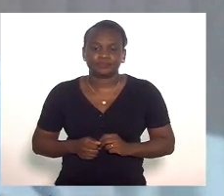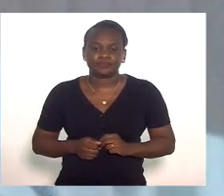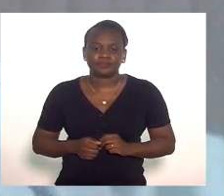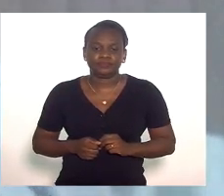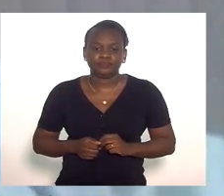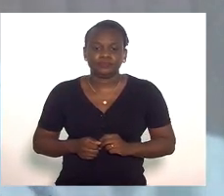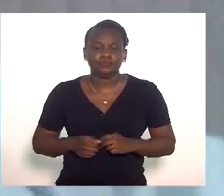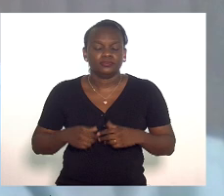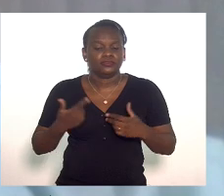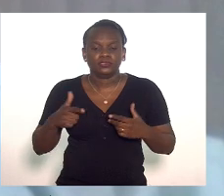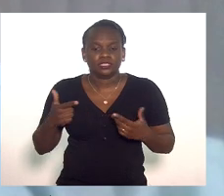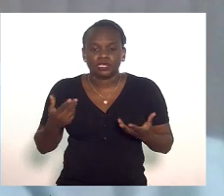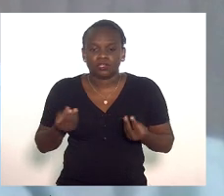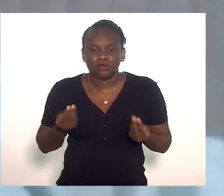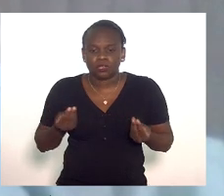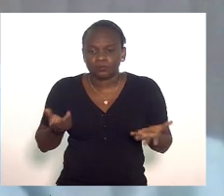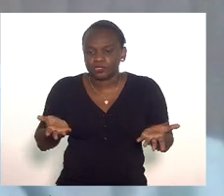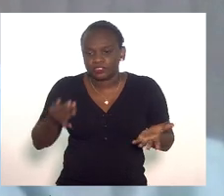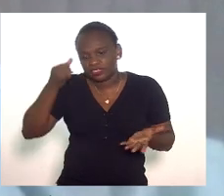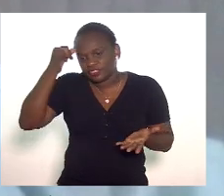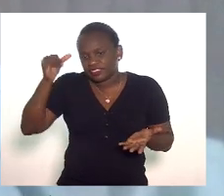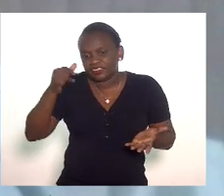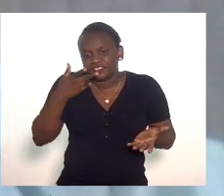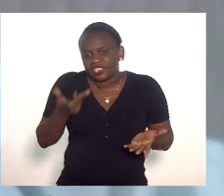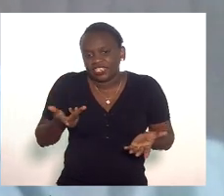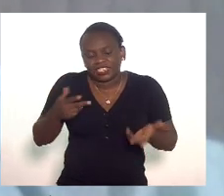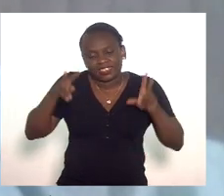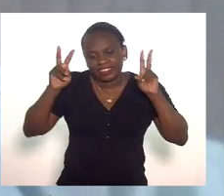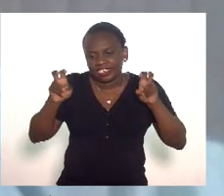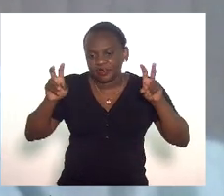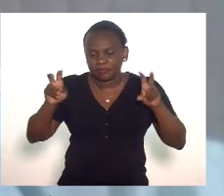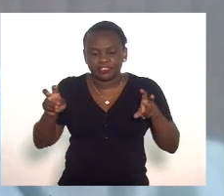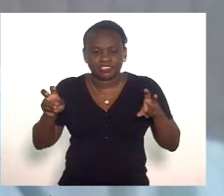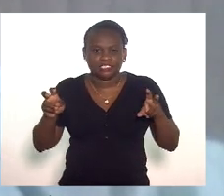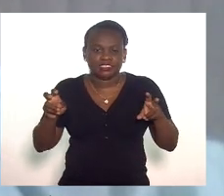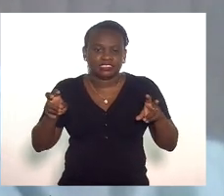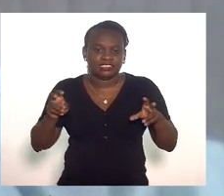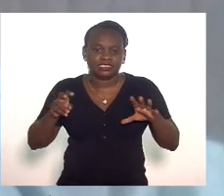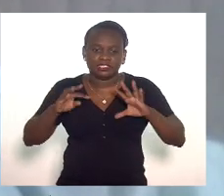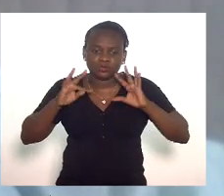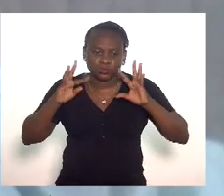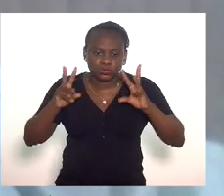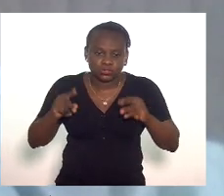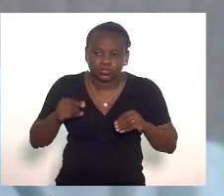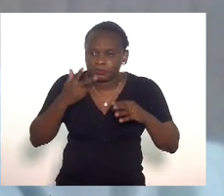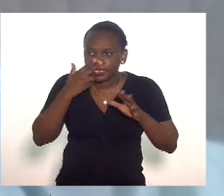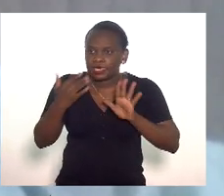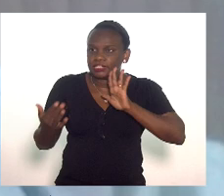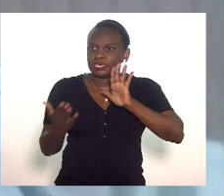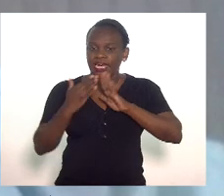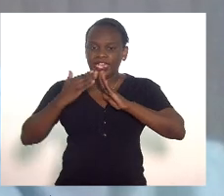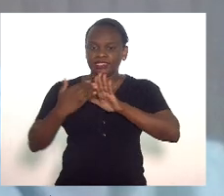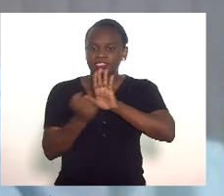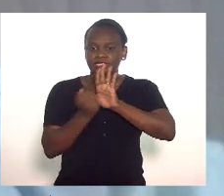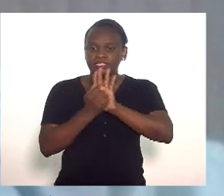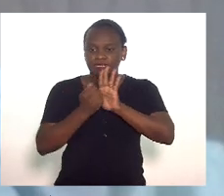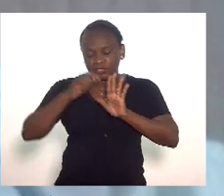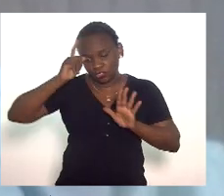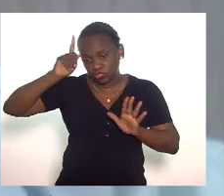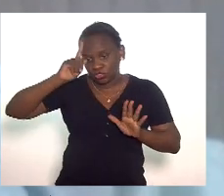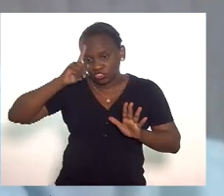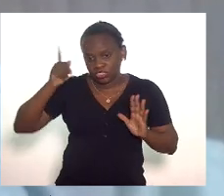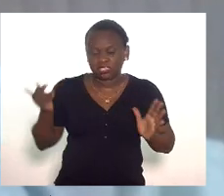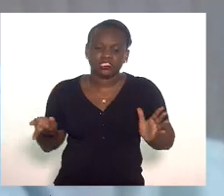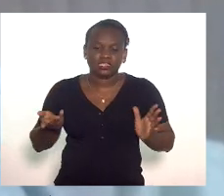não tem como não se furtar de falar sobre esse tema que bate as nossas portas todos os dias